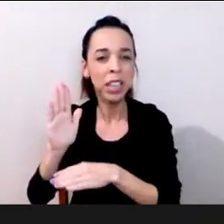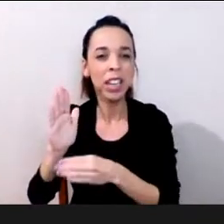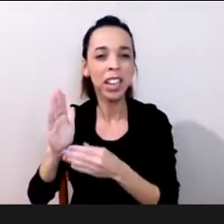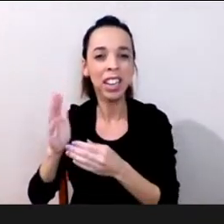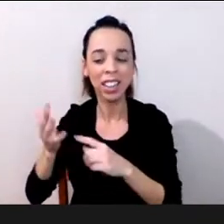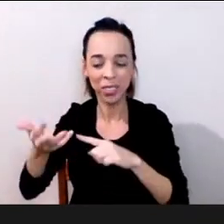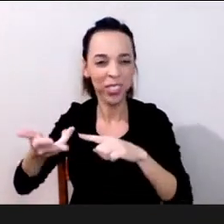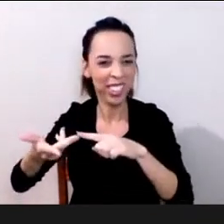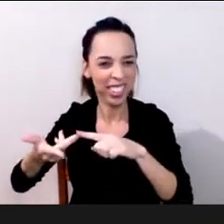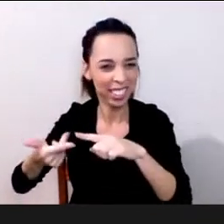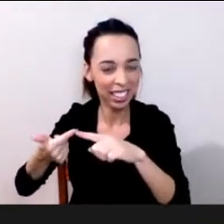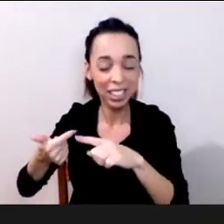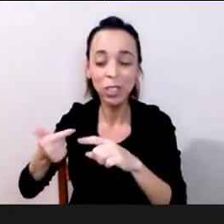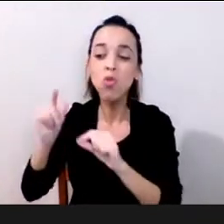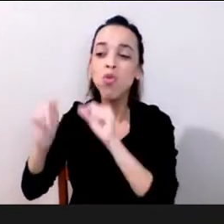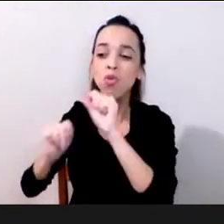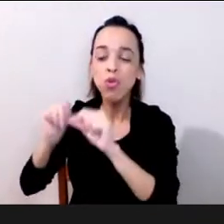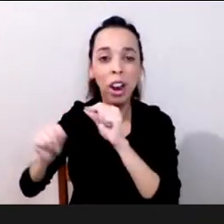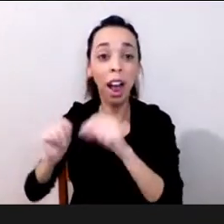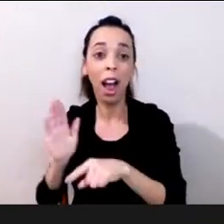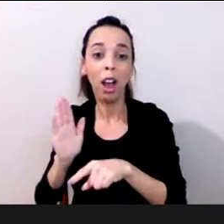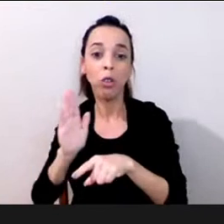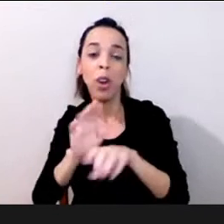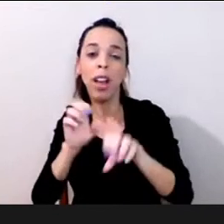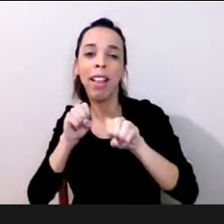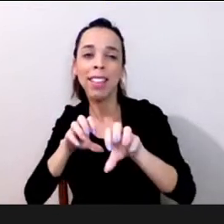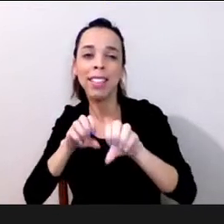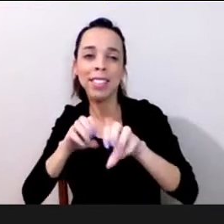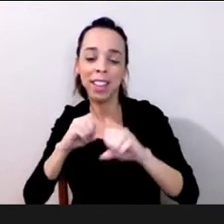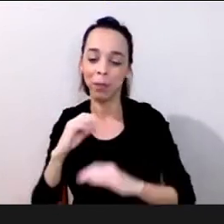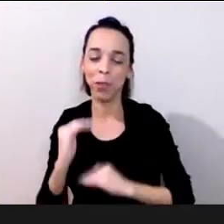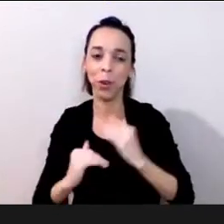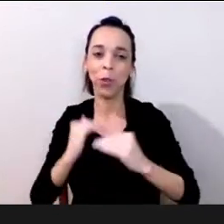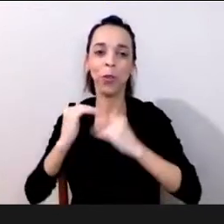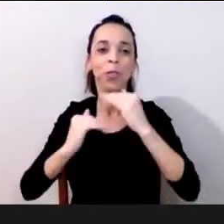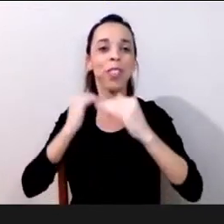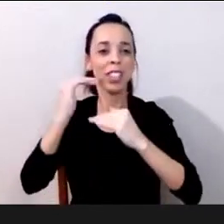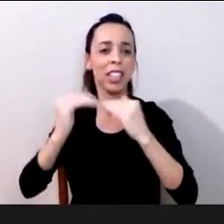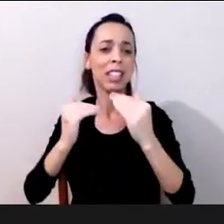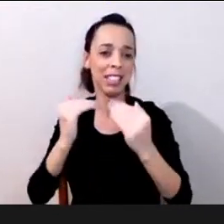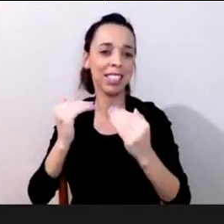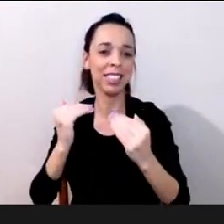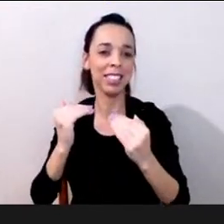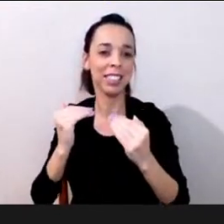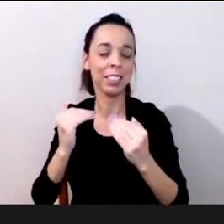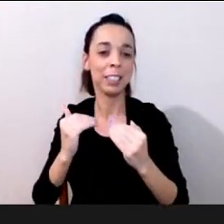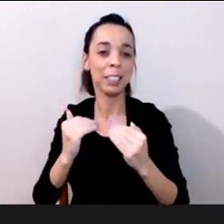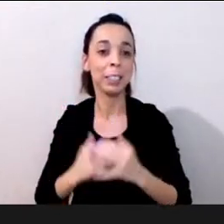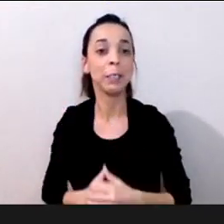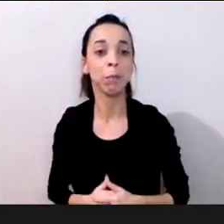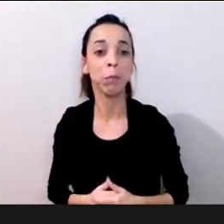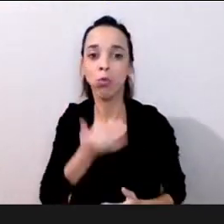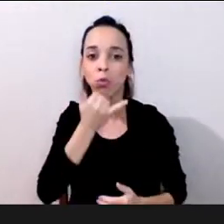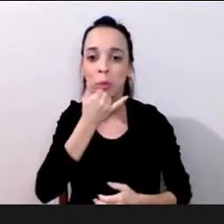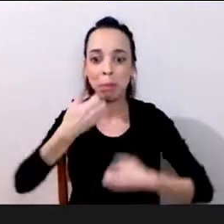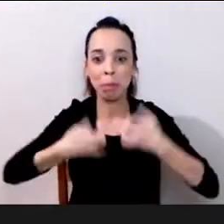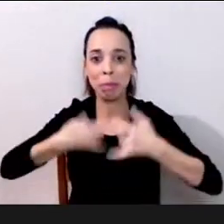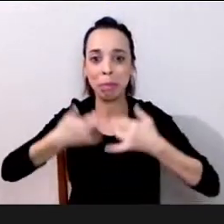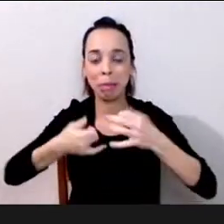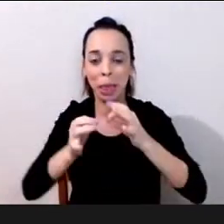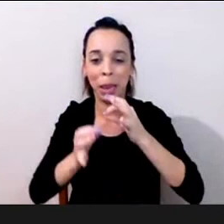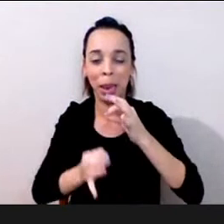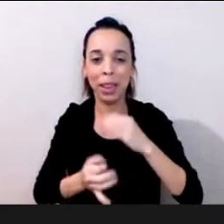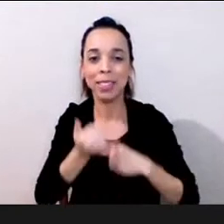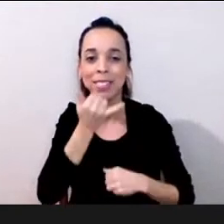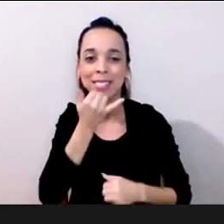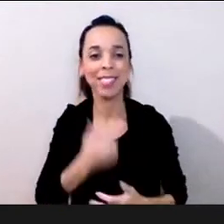falar muito muito bom professor questões fundamentais a importância que a gente vê realmente essa necessidade